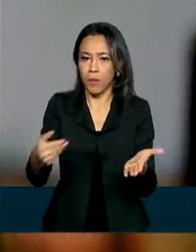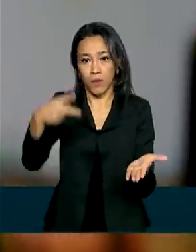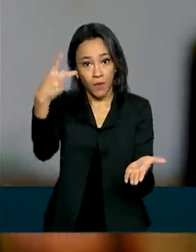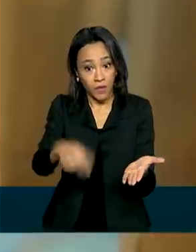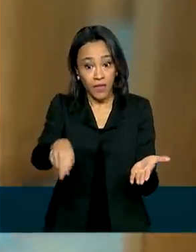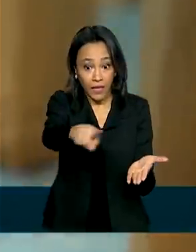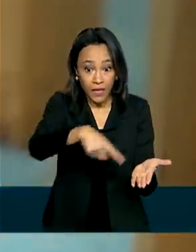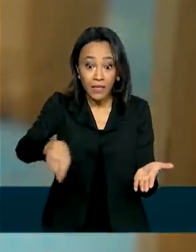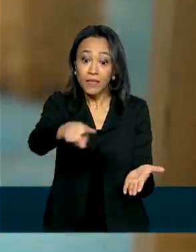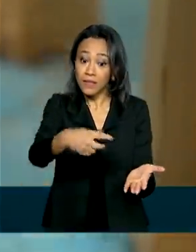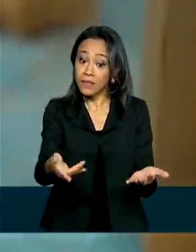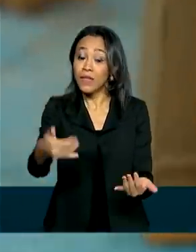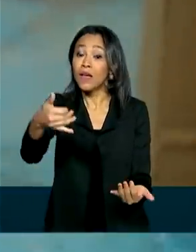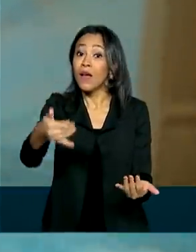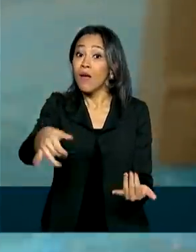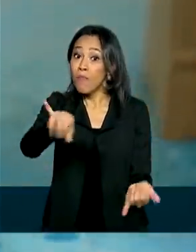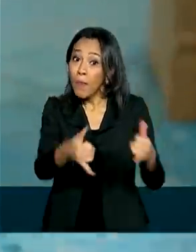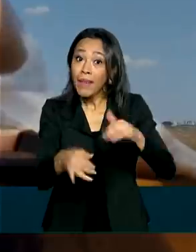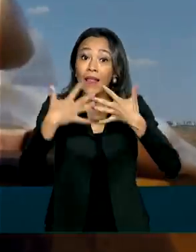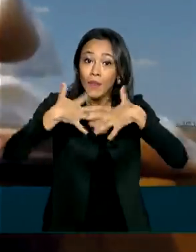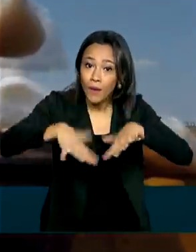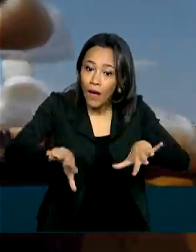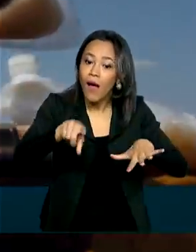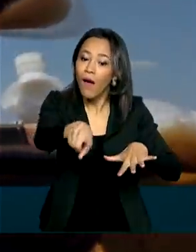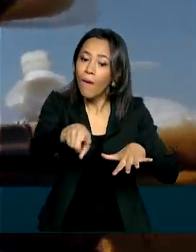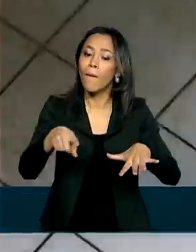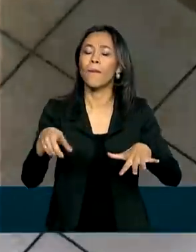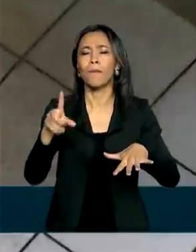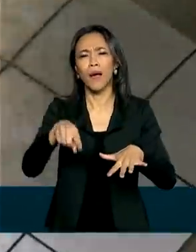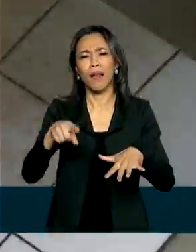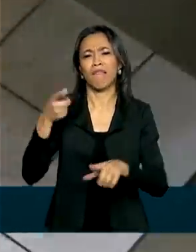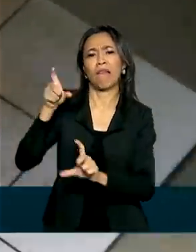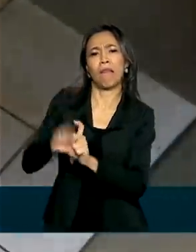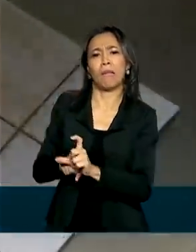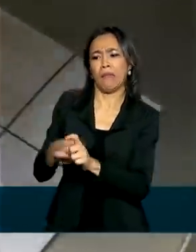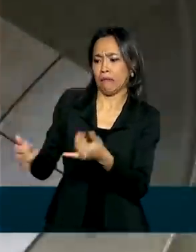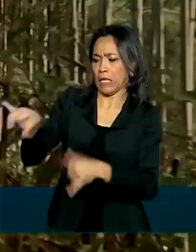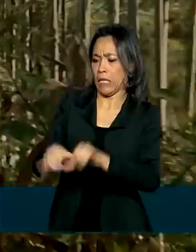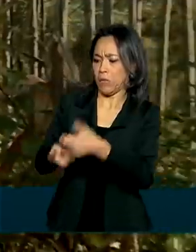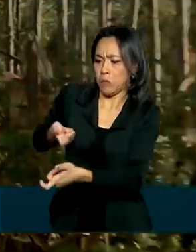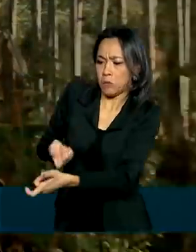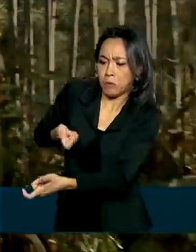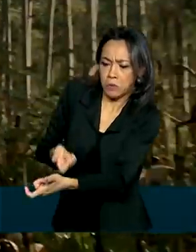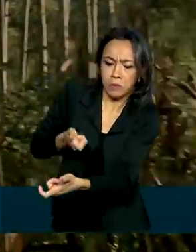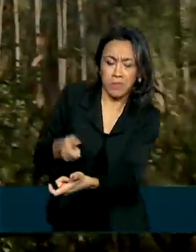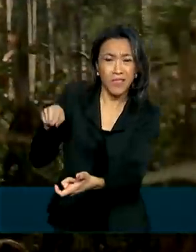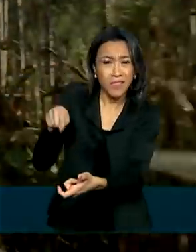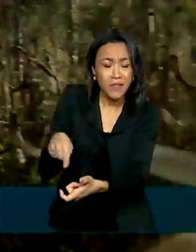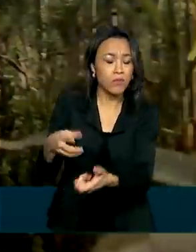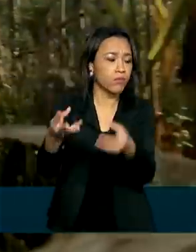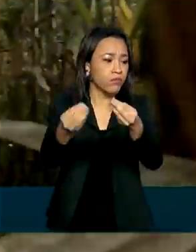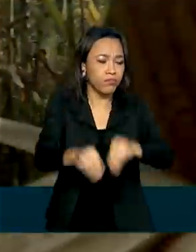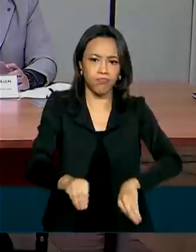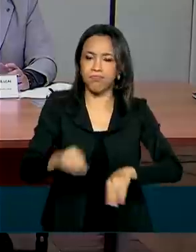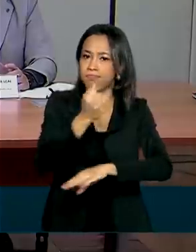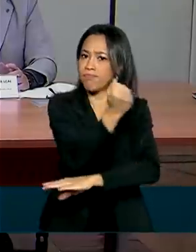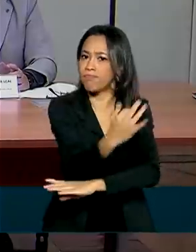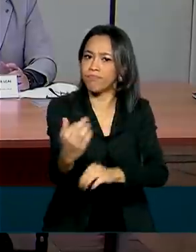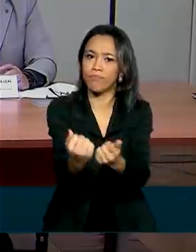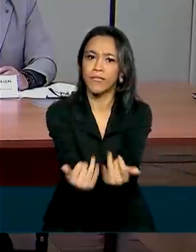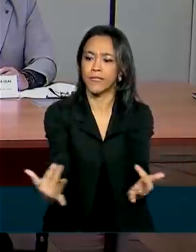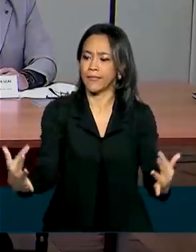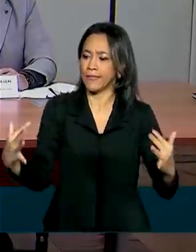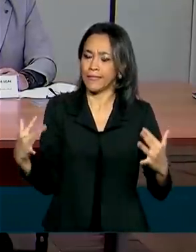fertilizantes e defensivos, acabando com a dependência dos químicos que agridem o meio ambiente e